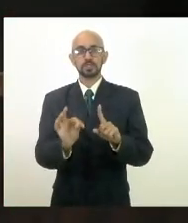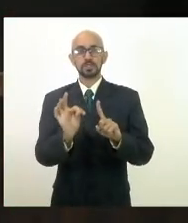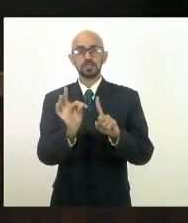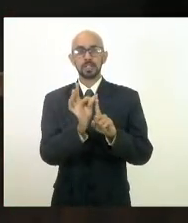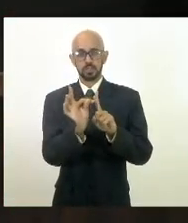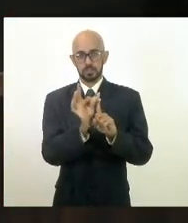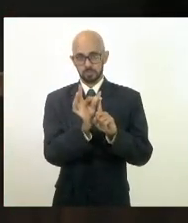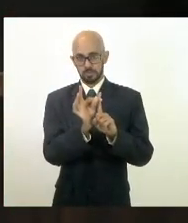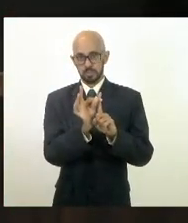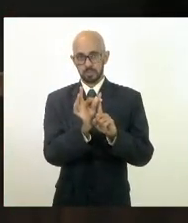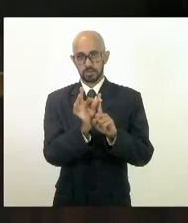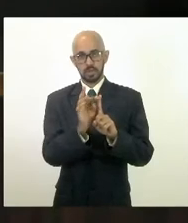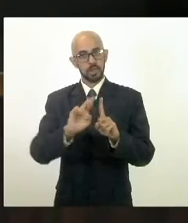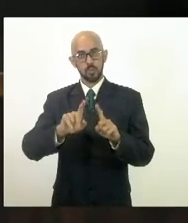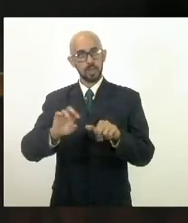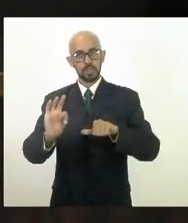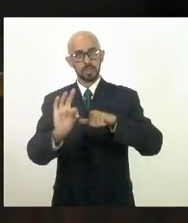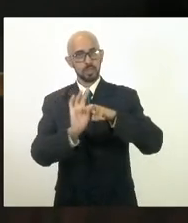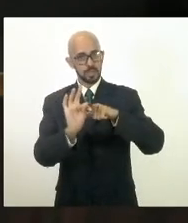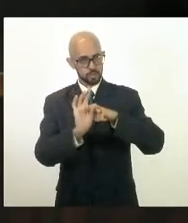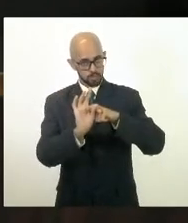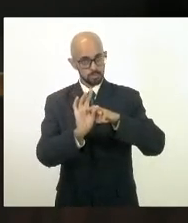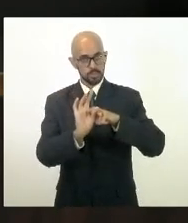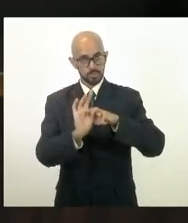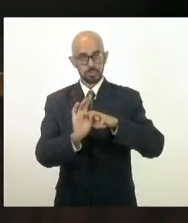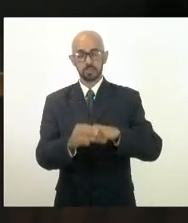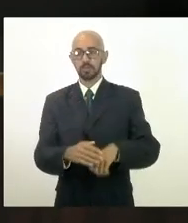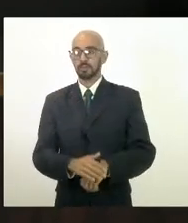deputado Valdo Seaza